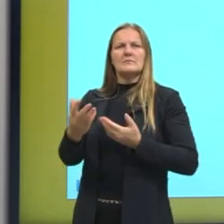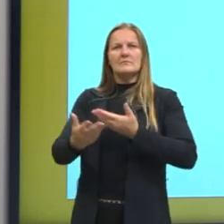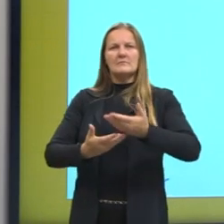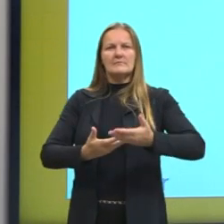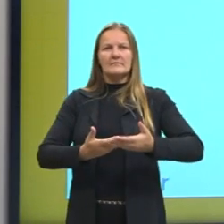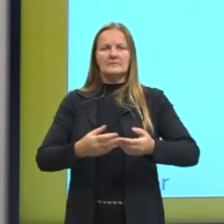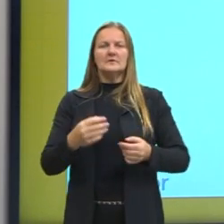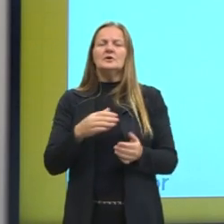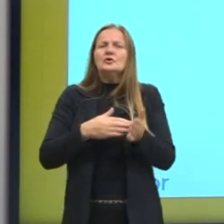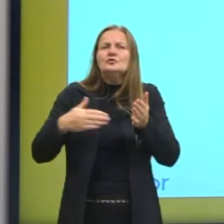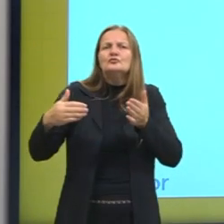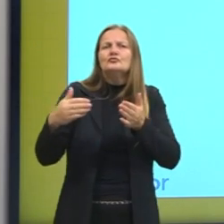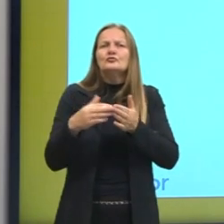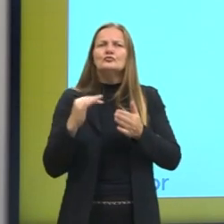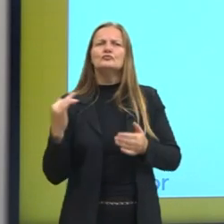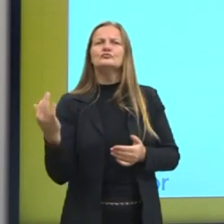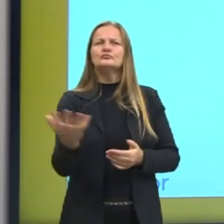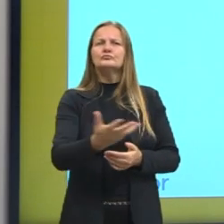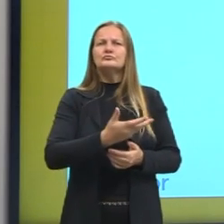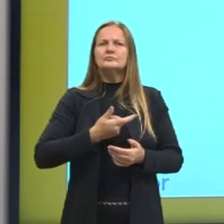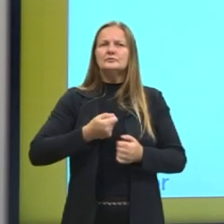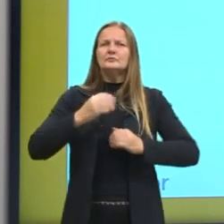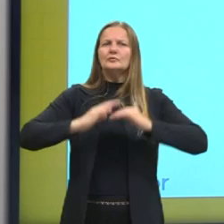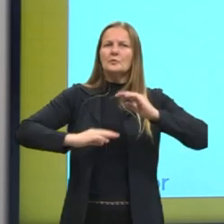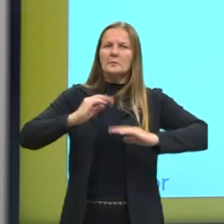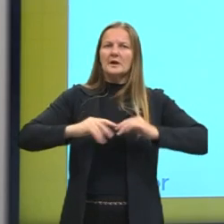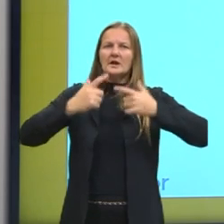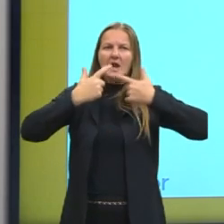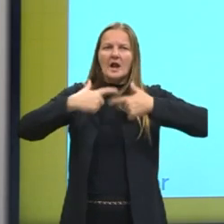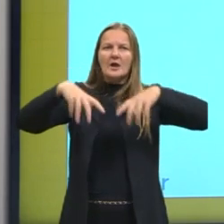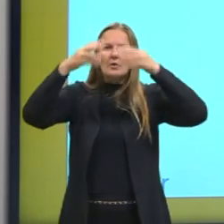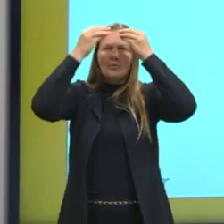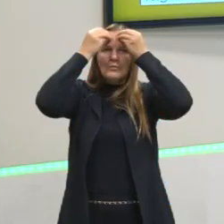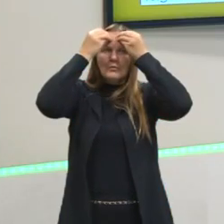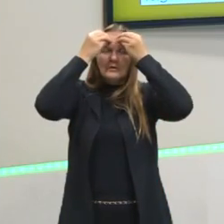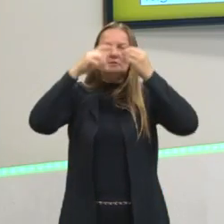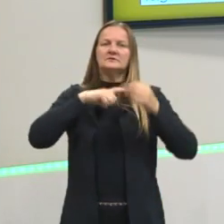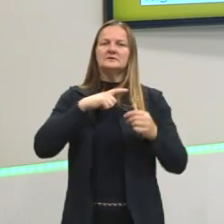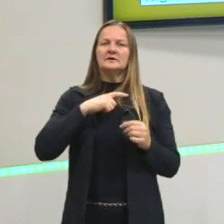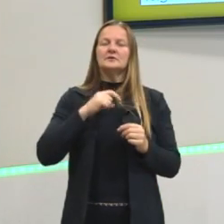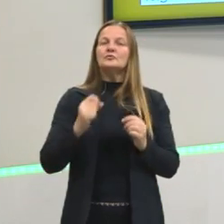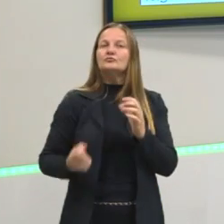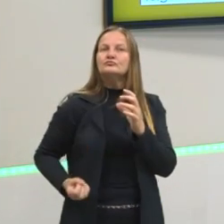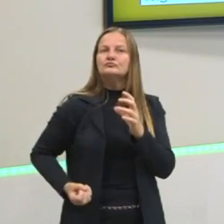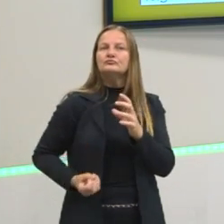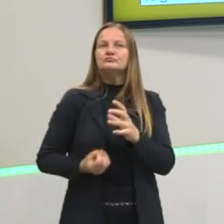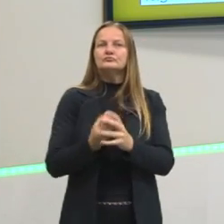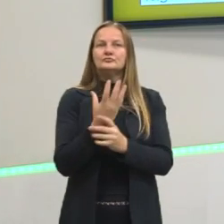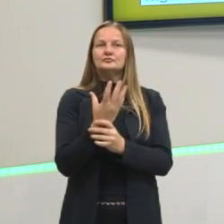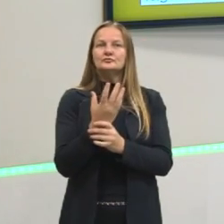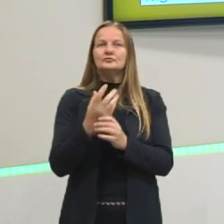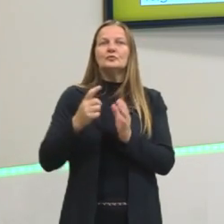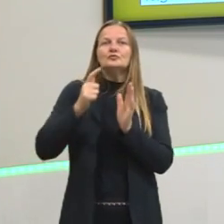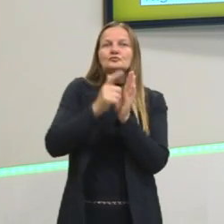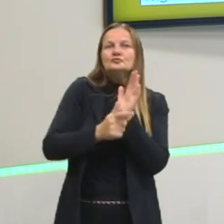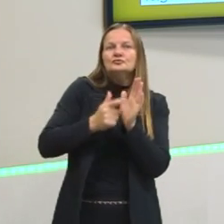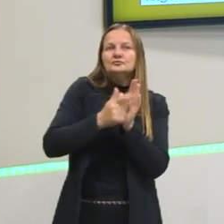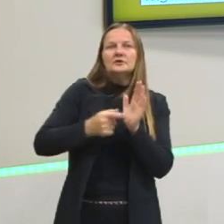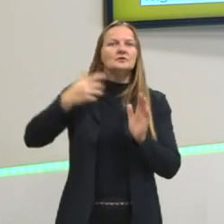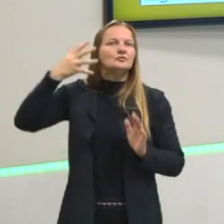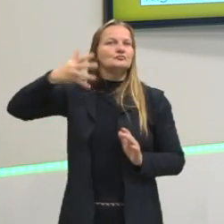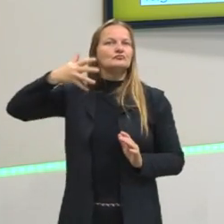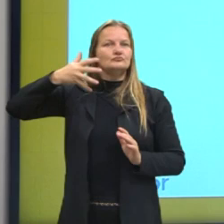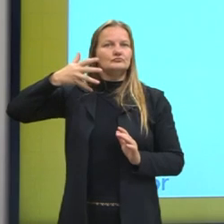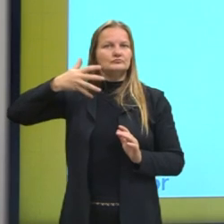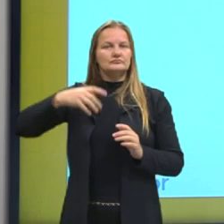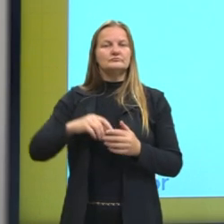isso, ligado à nossa prática de linguagem, vai fazer surgir um gênero do discurso. Então,